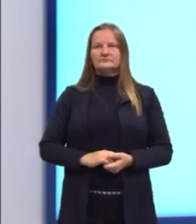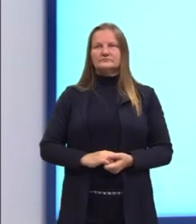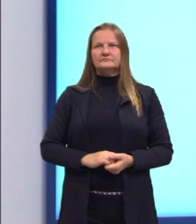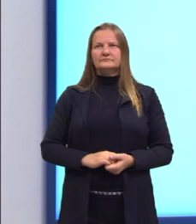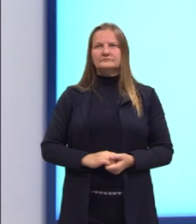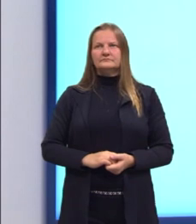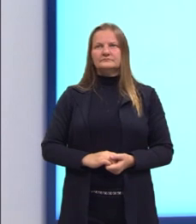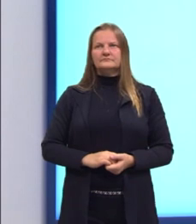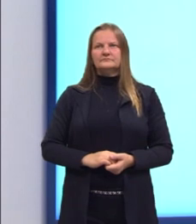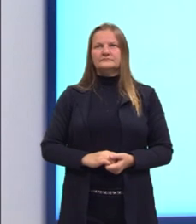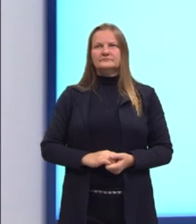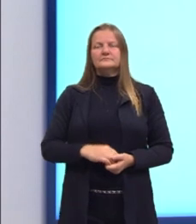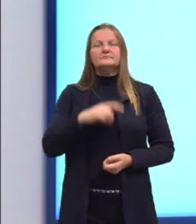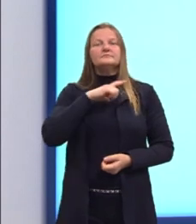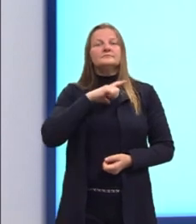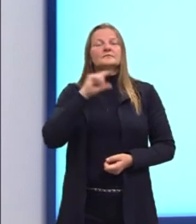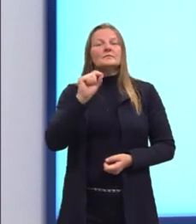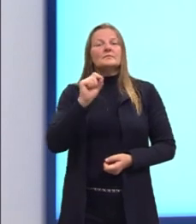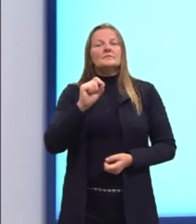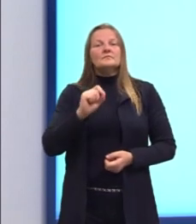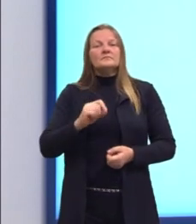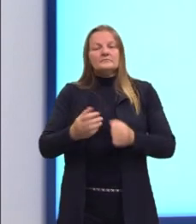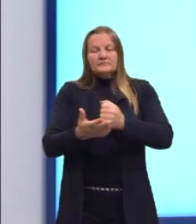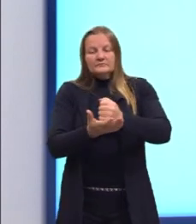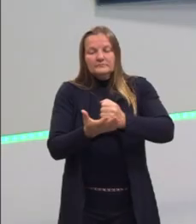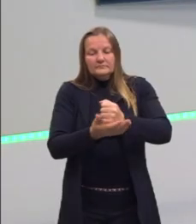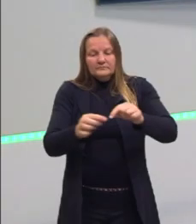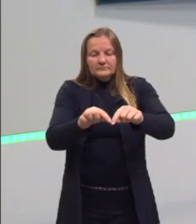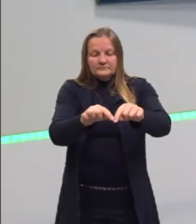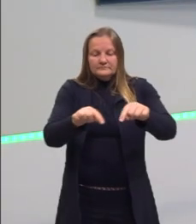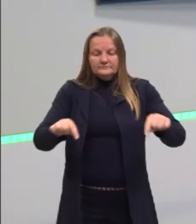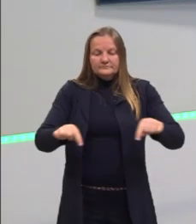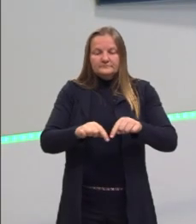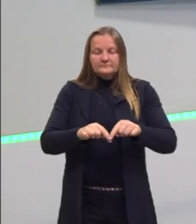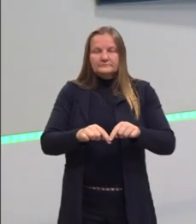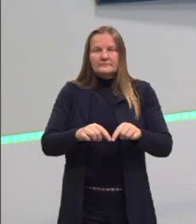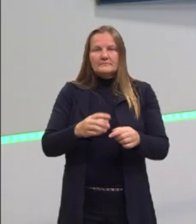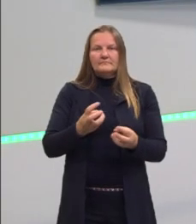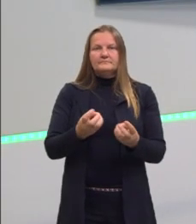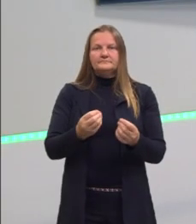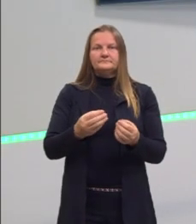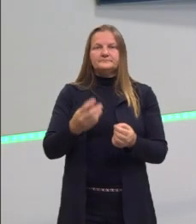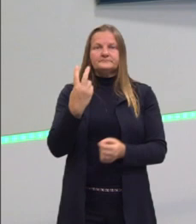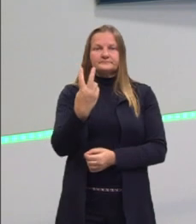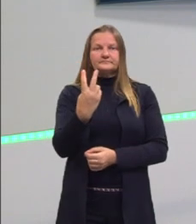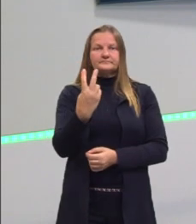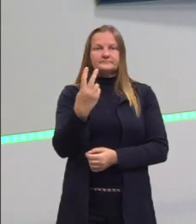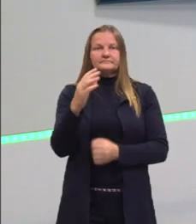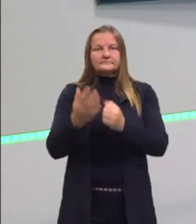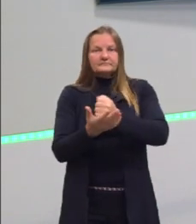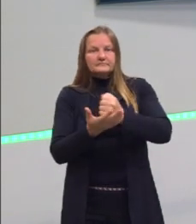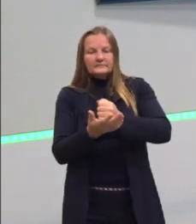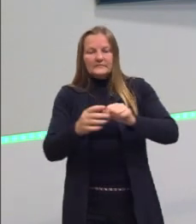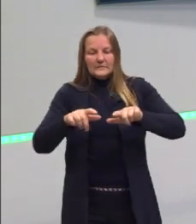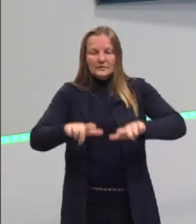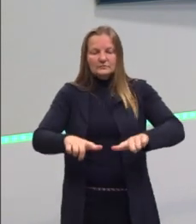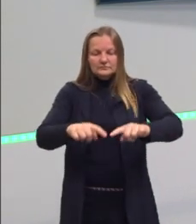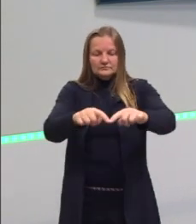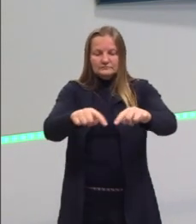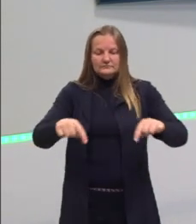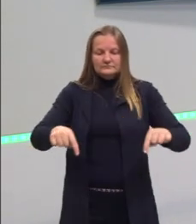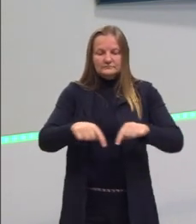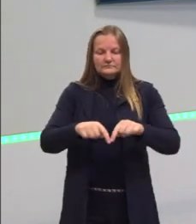Agora, nós temos a área da base, né? Nós temos duas bases para considerar, duas bases paralelas e